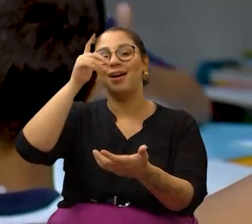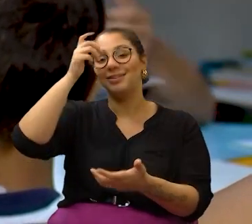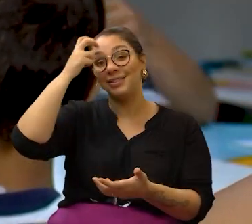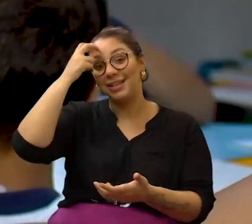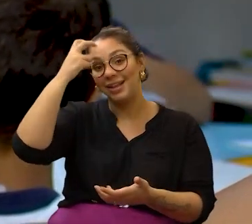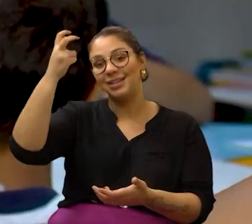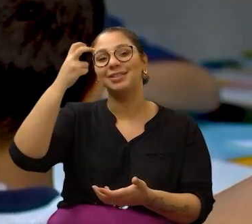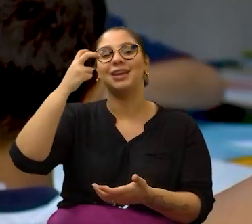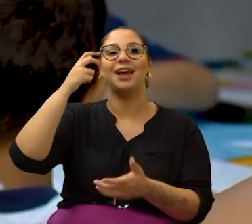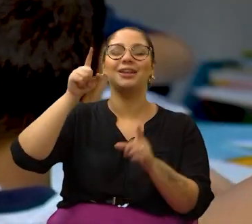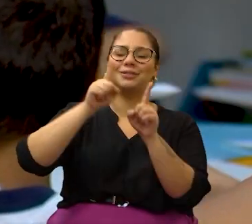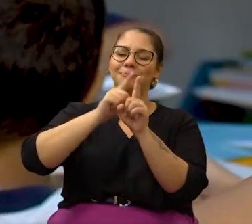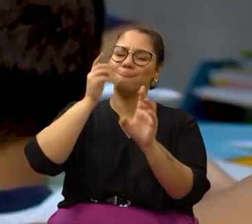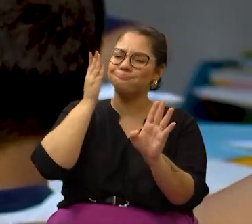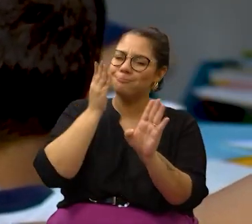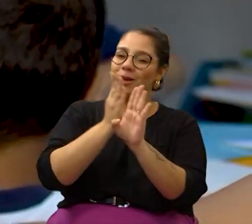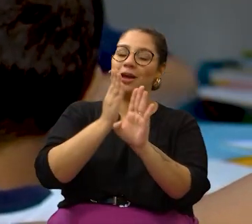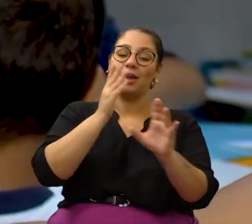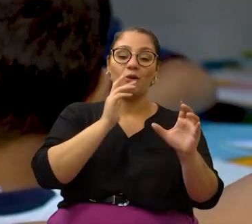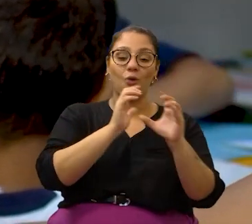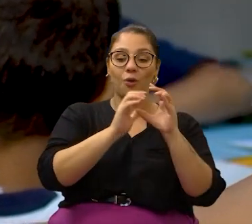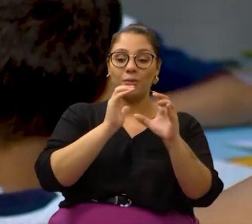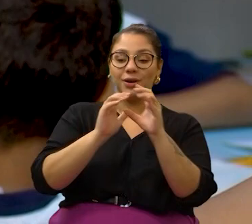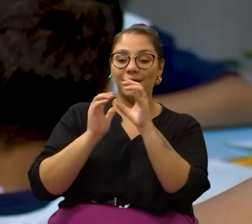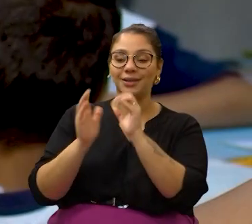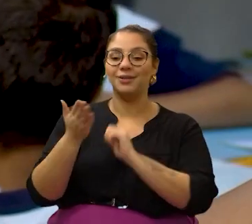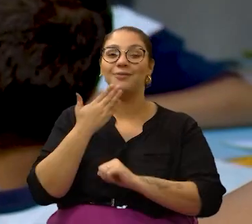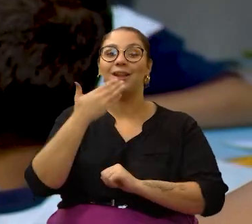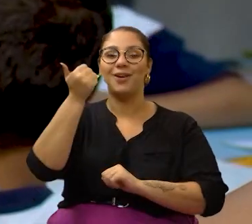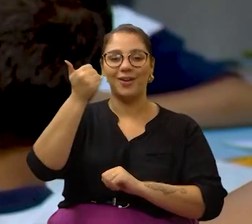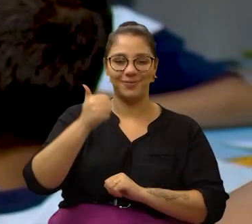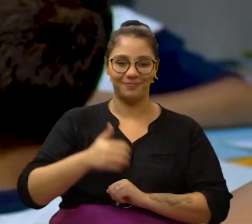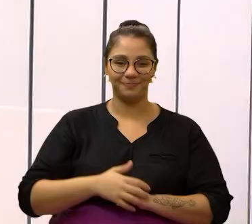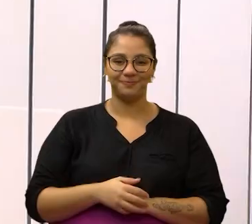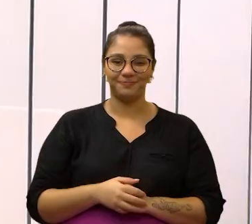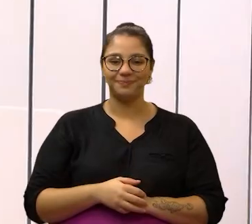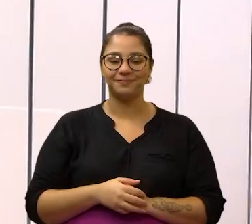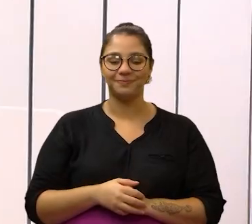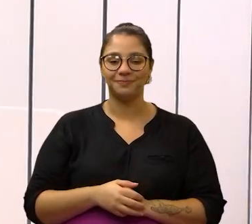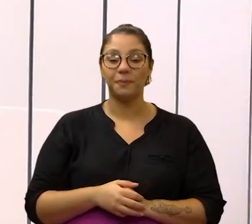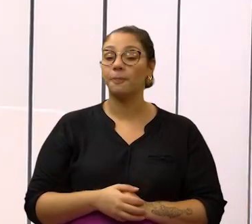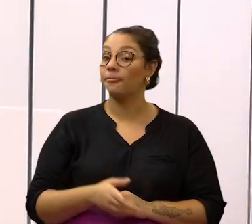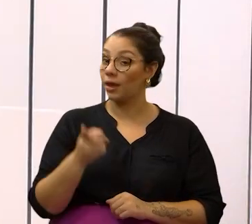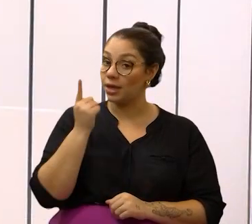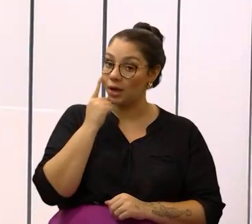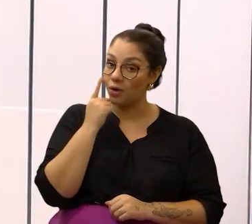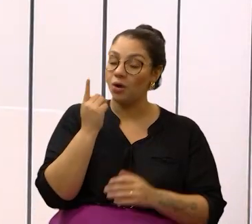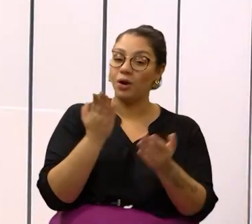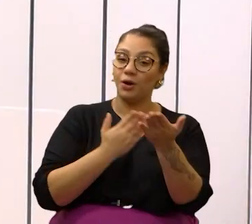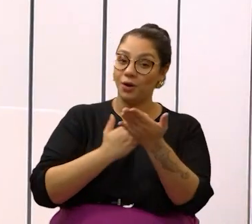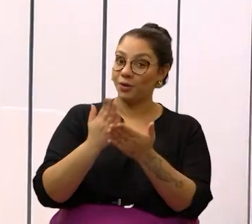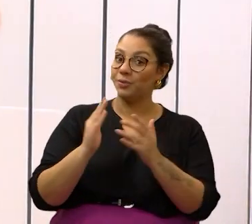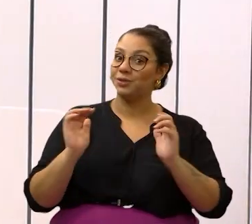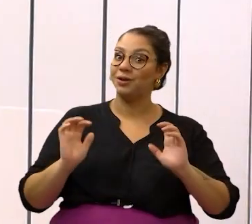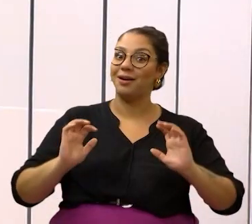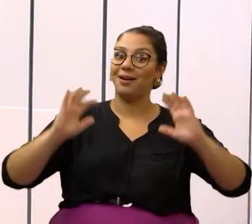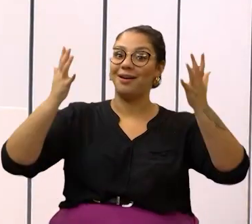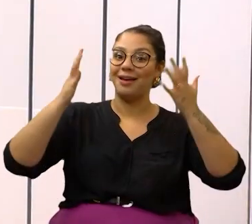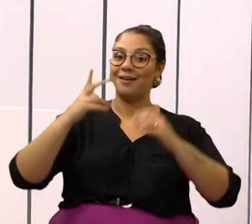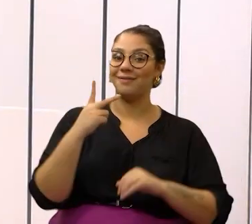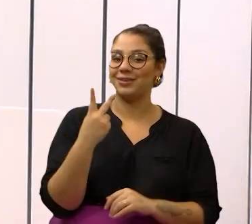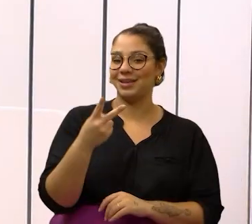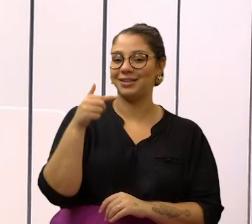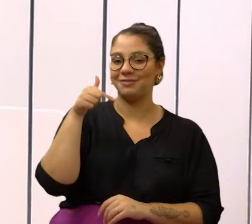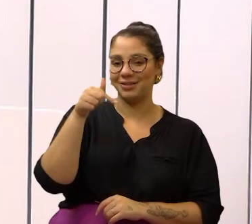inteligente, muito mais assertivo e que se comunica cada vez melhor. E olha só, começaram as comemorações da